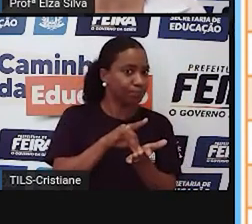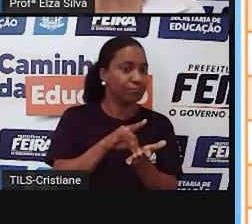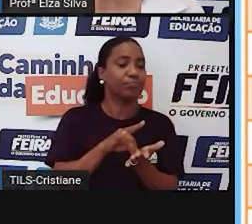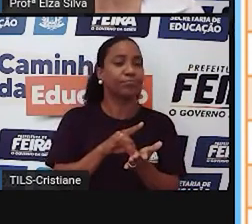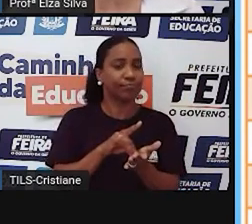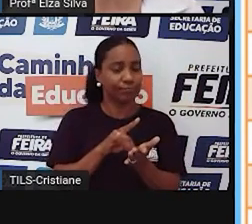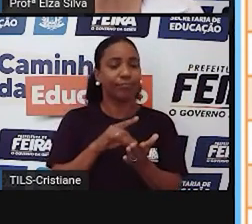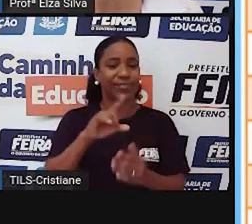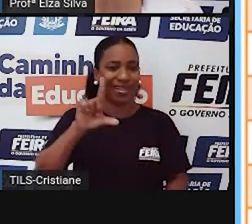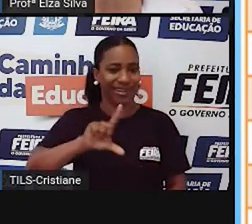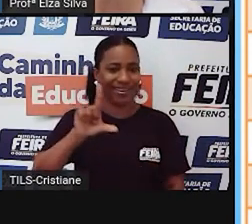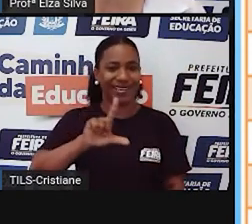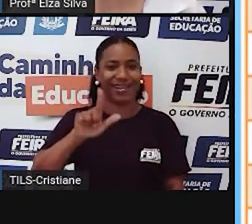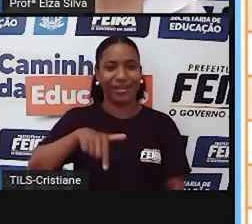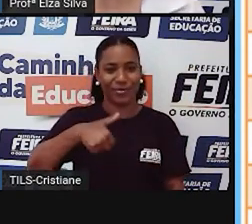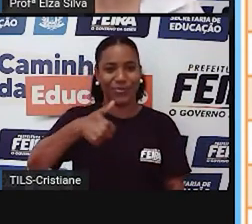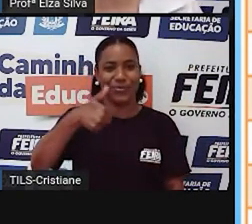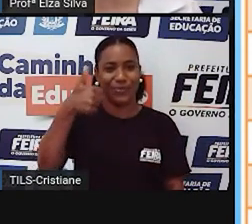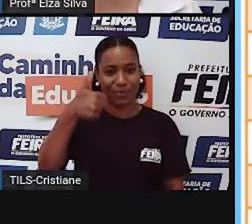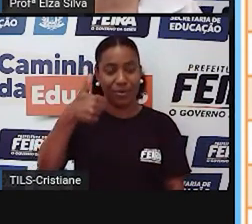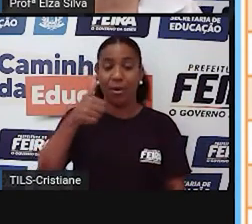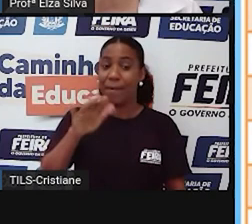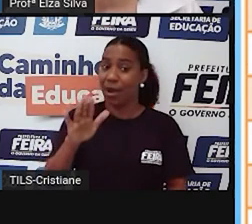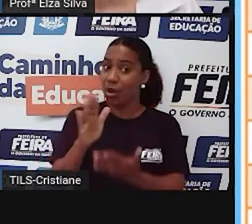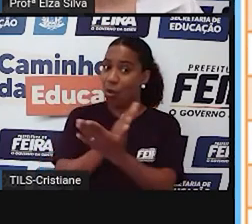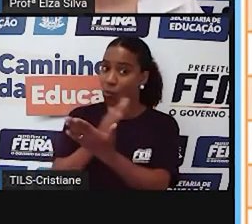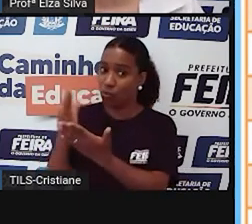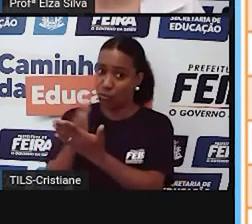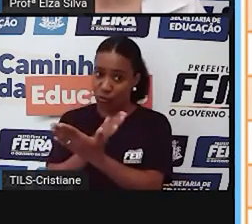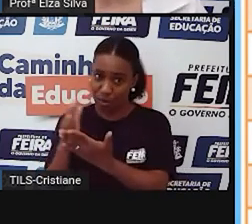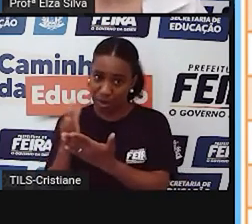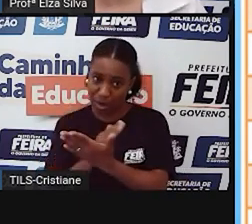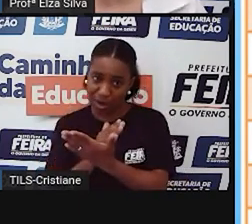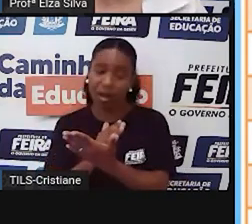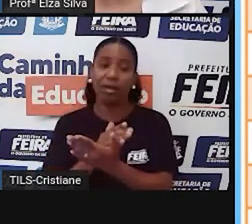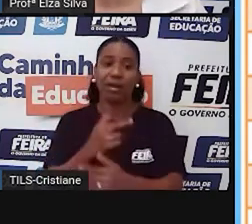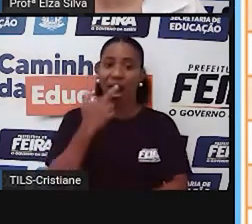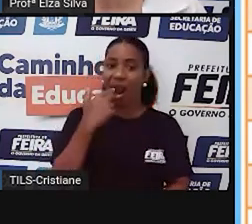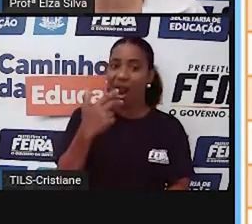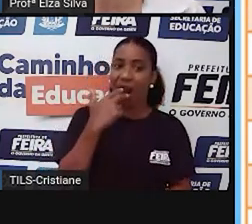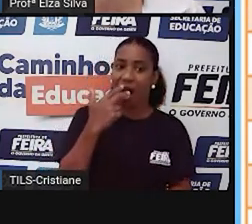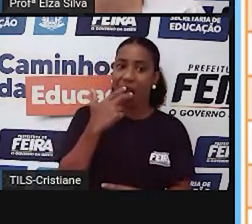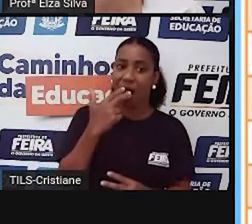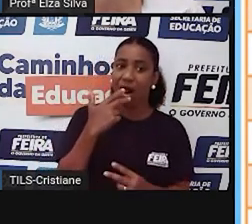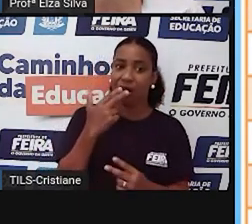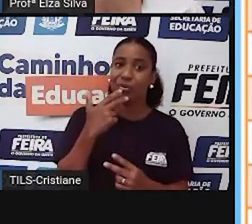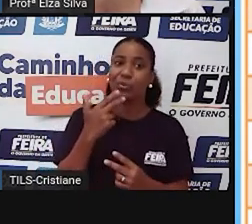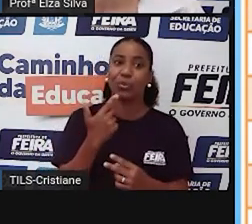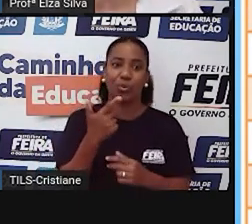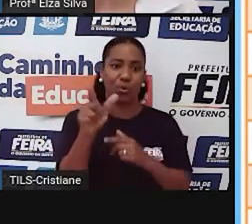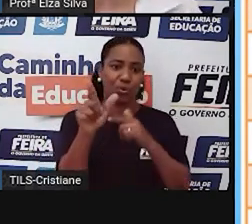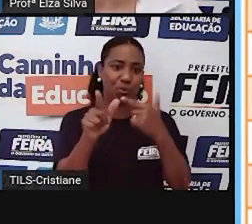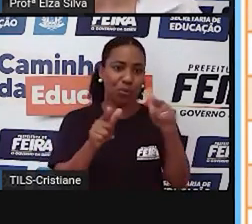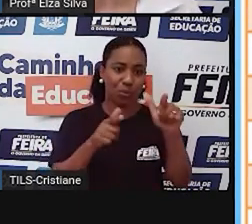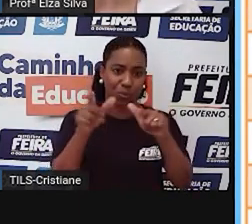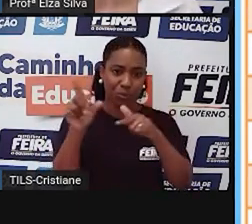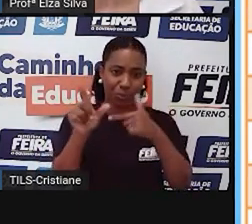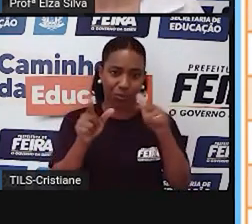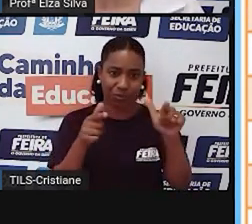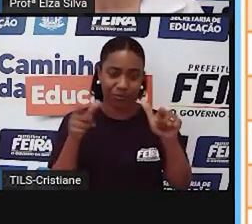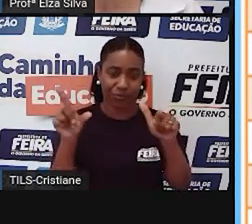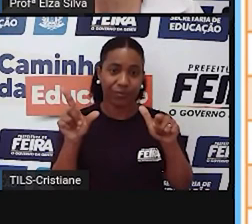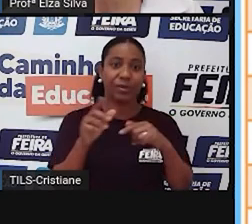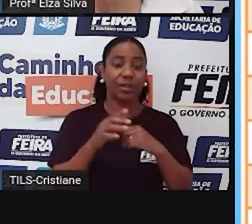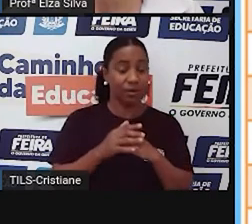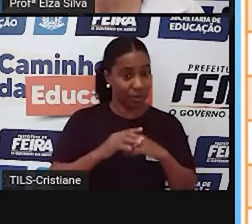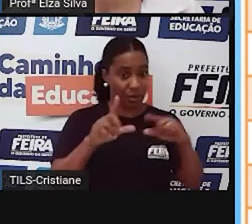alguns lugares, ela não é utilizada no dia a dia. É claro que eles falam outras línguas. Por exemplo, existe o